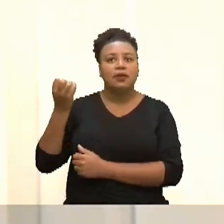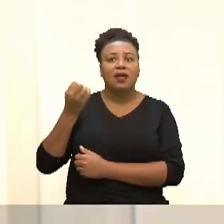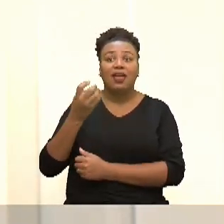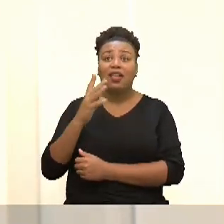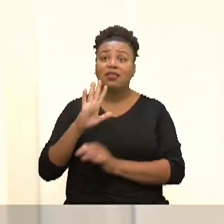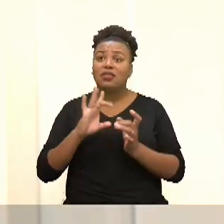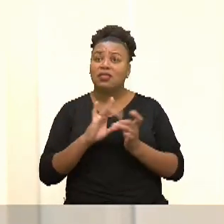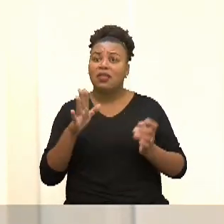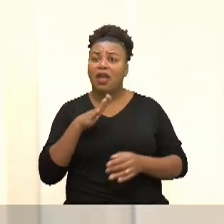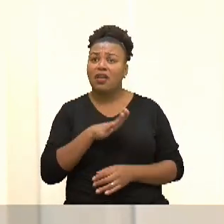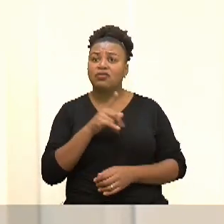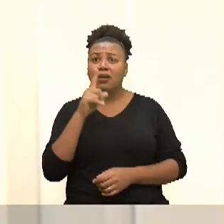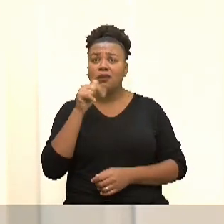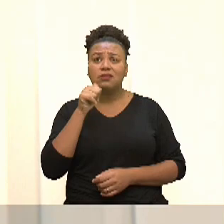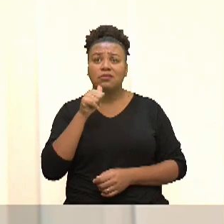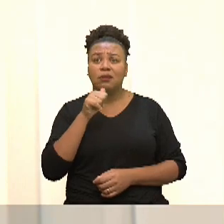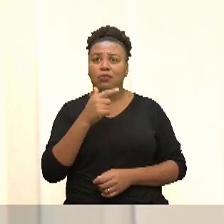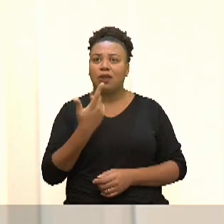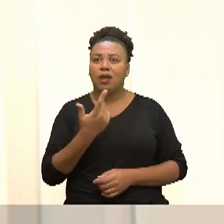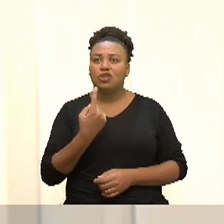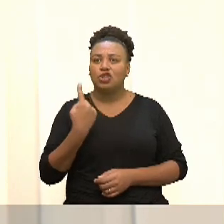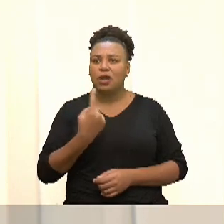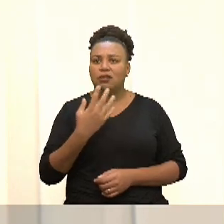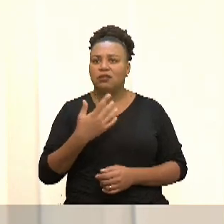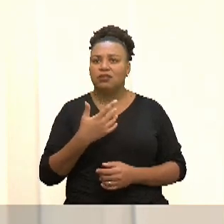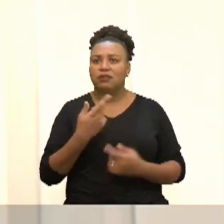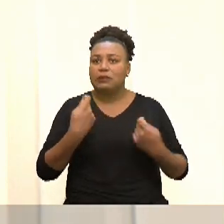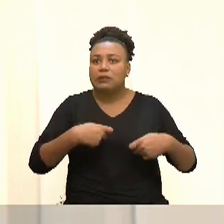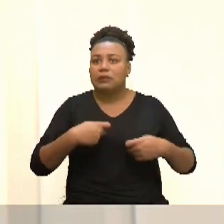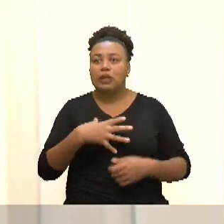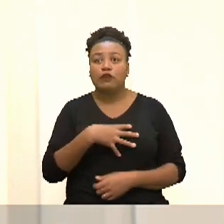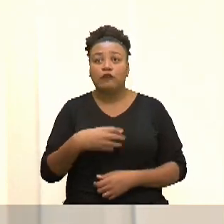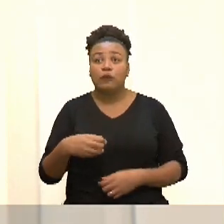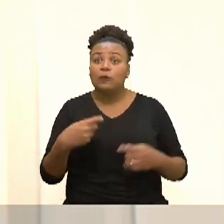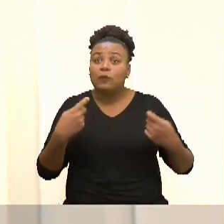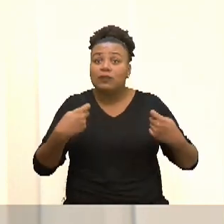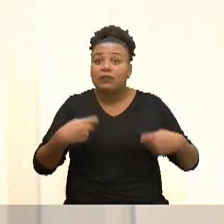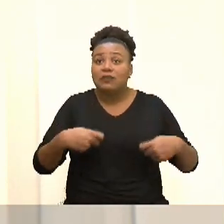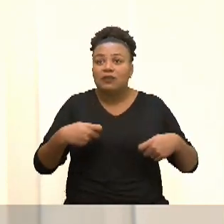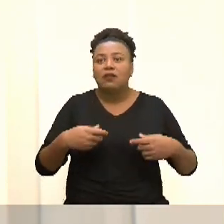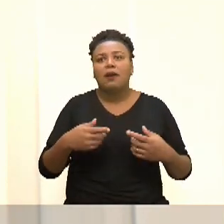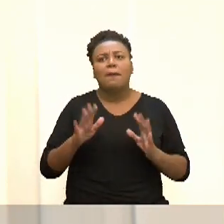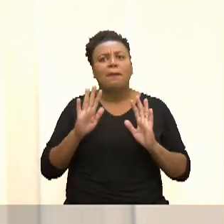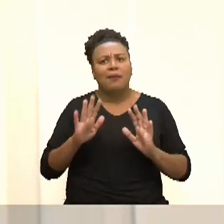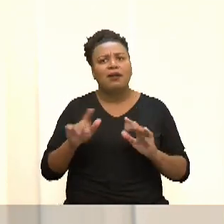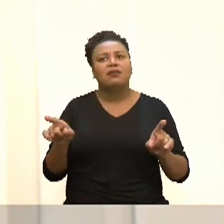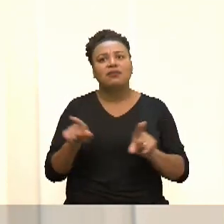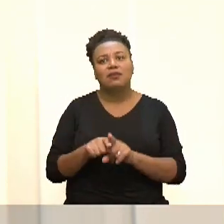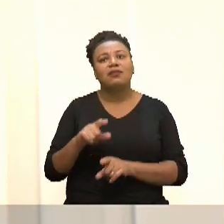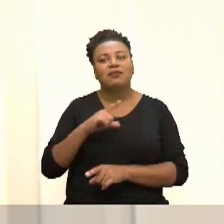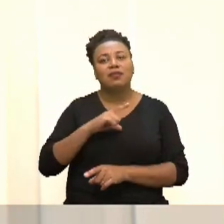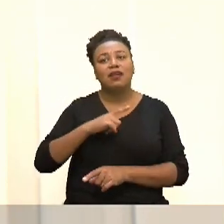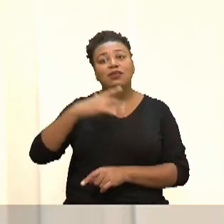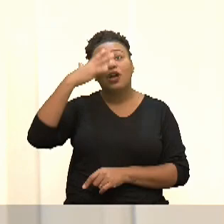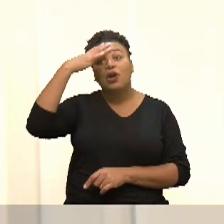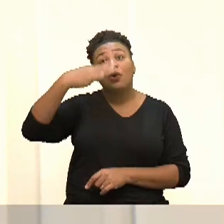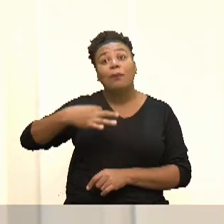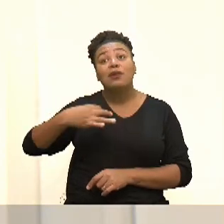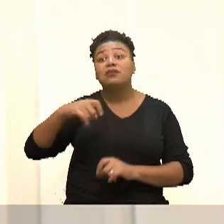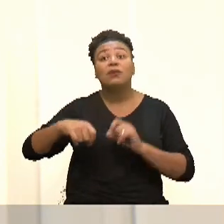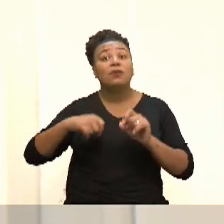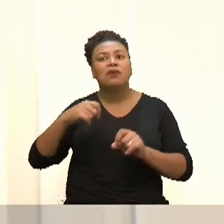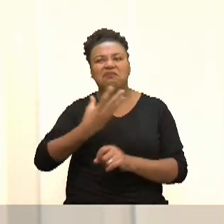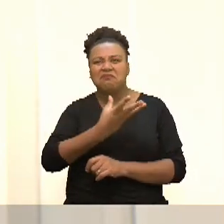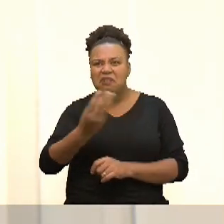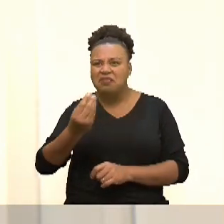e deixa essa mulher passando necessidade, e os seus filhos passando necessidade. Mas a gente tem também essa compreensão que